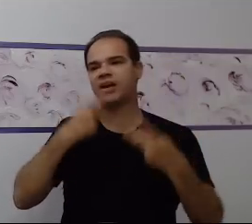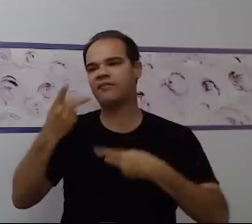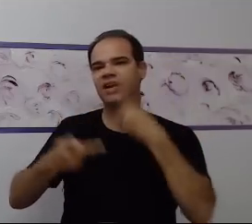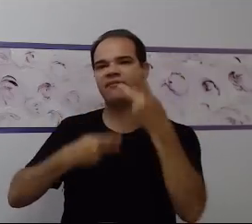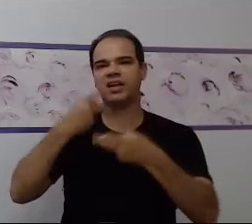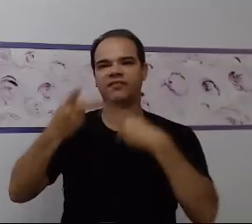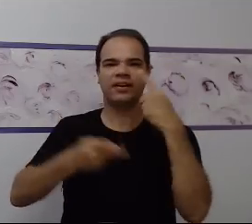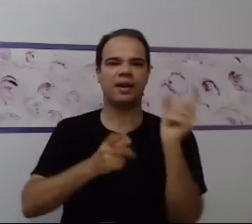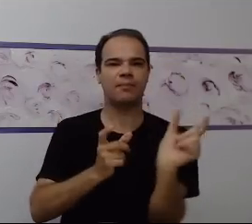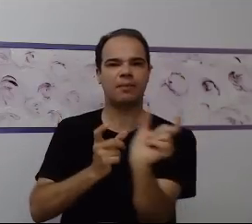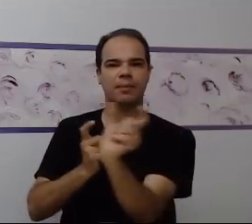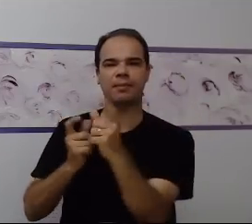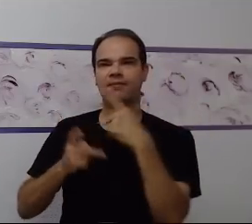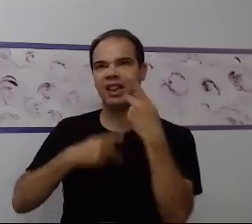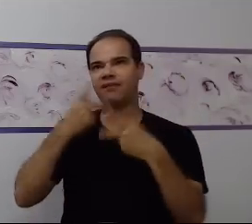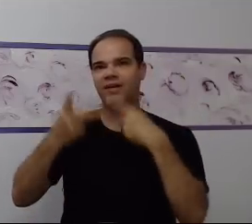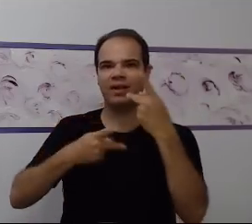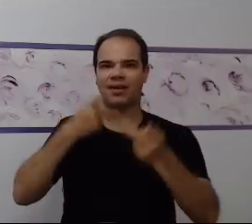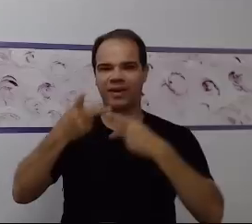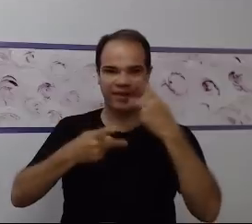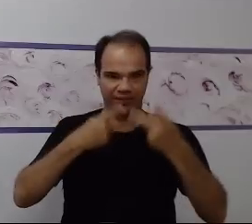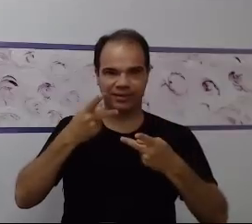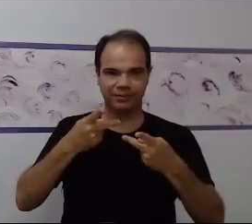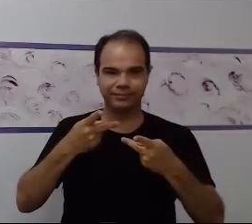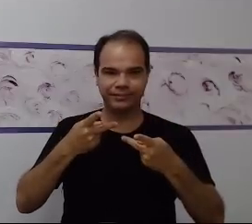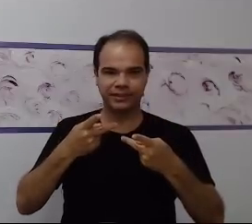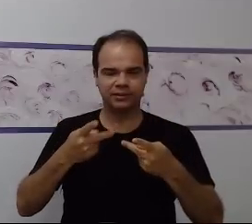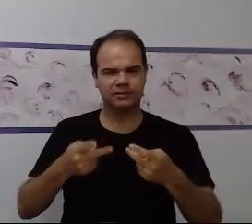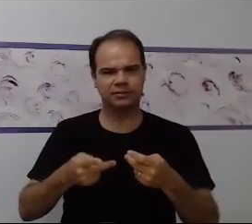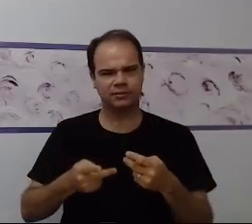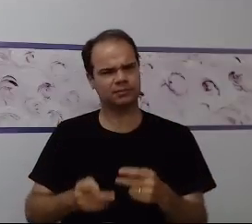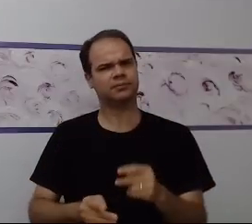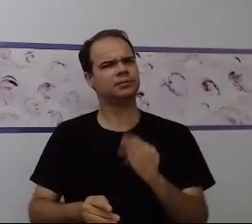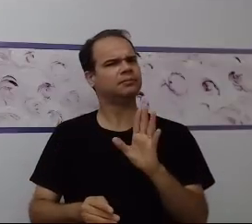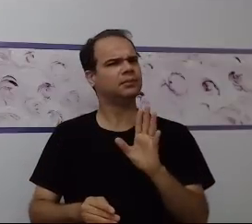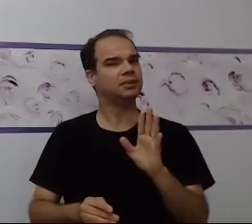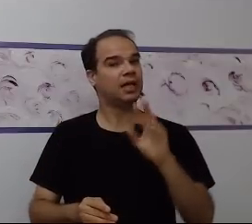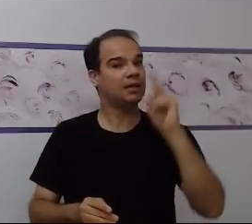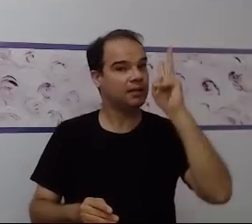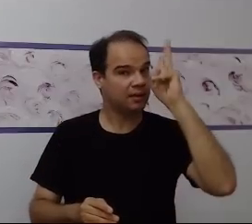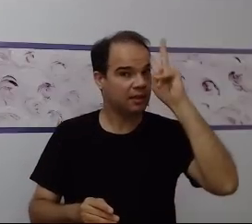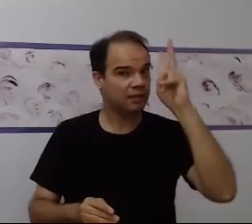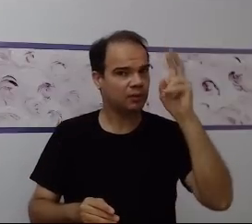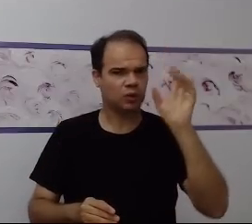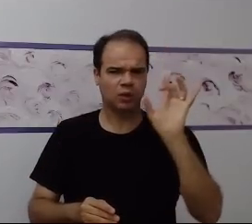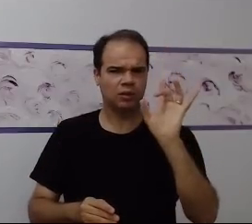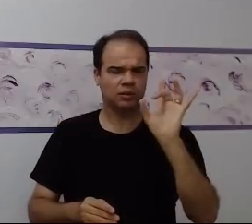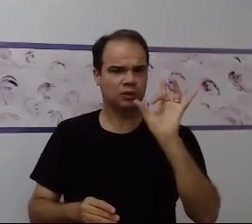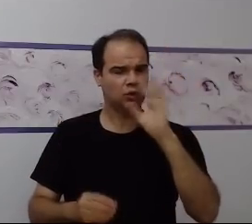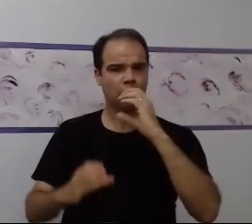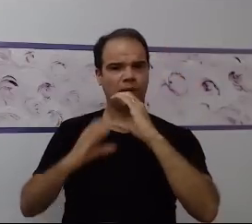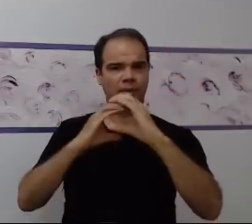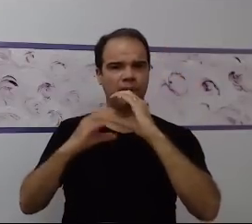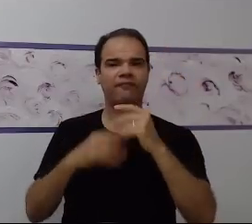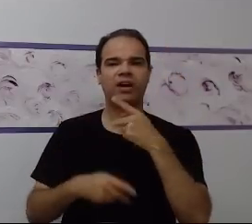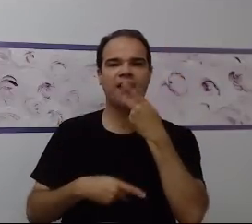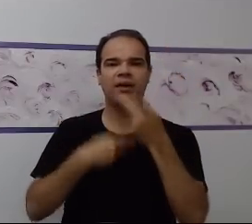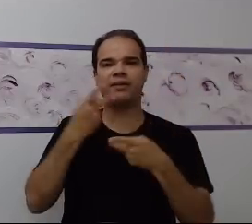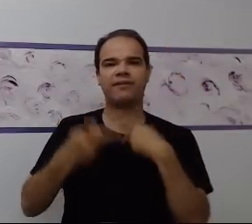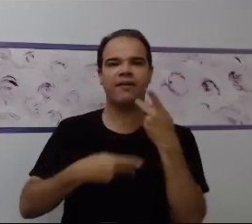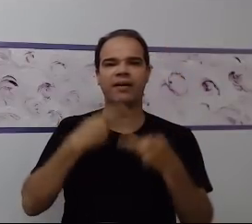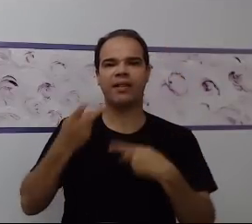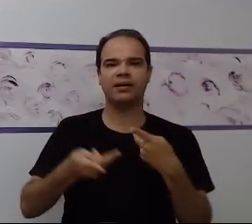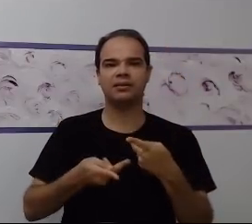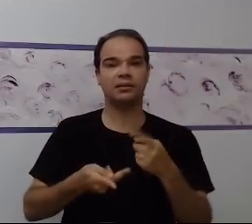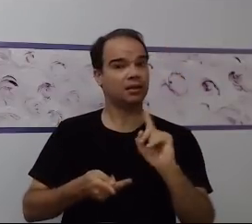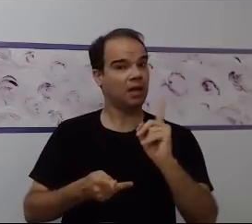automática. automático. E a gente precisa lembrar que não existe só a comunicação verbal. A gente tem a